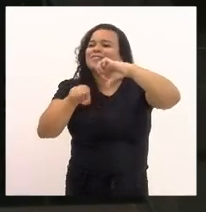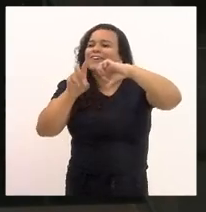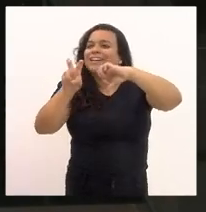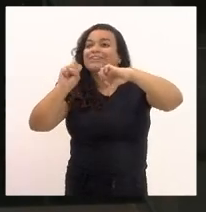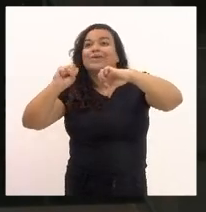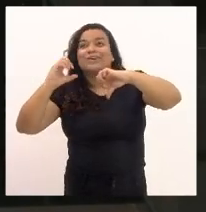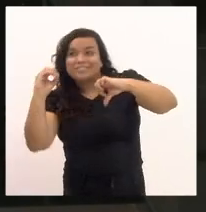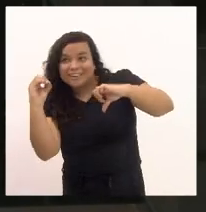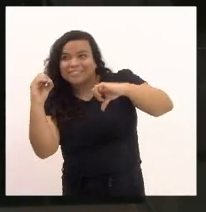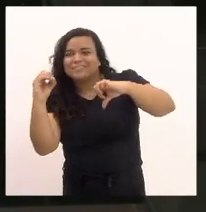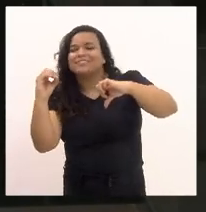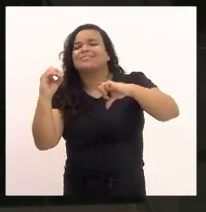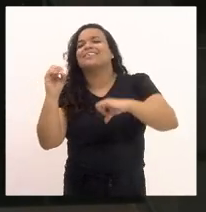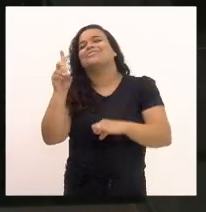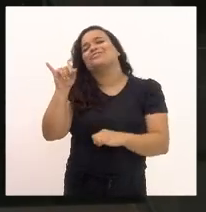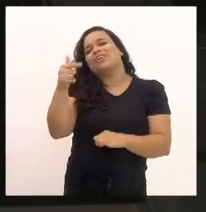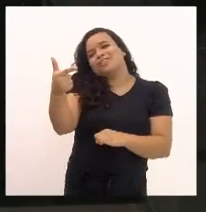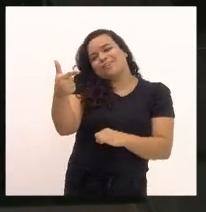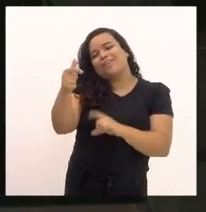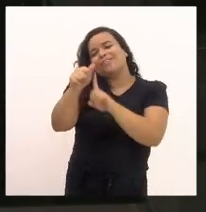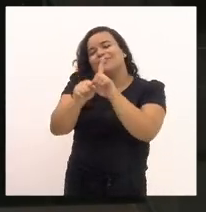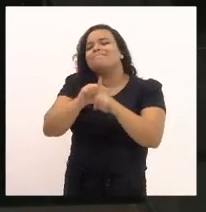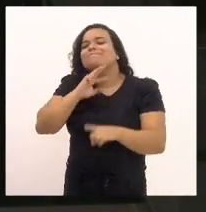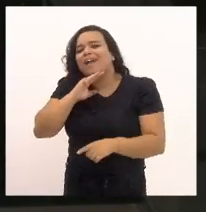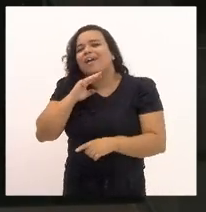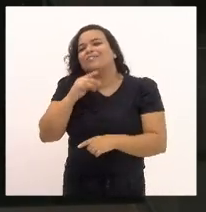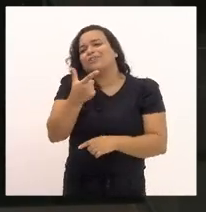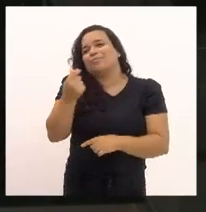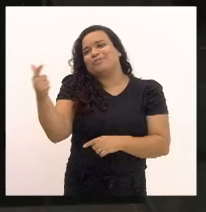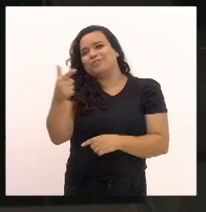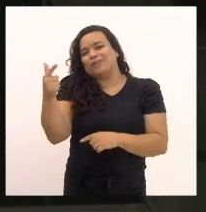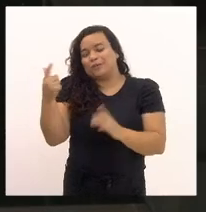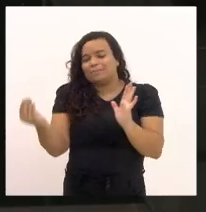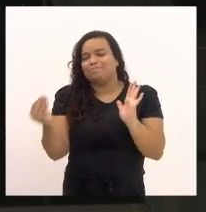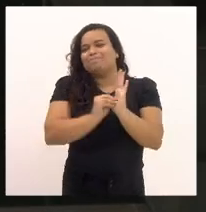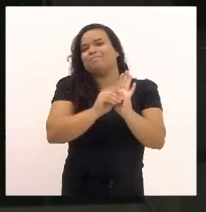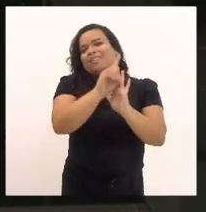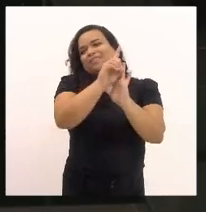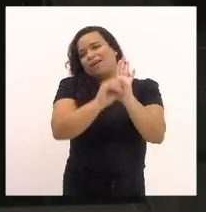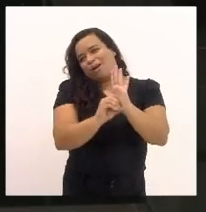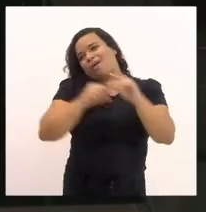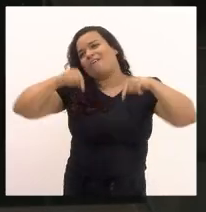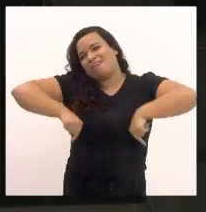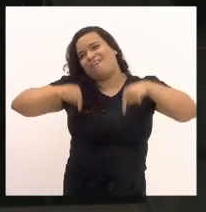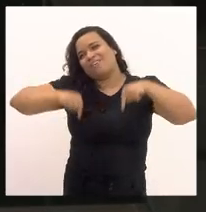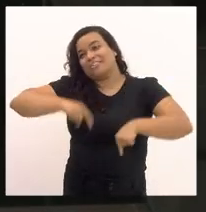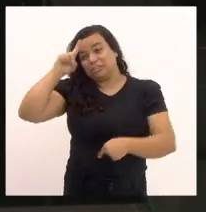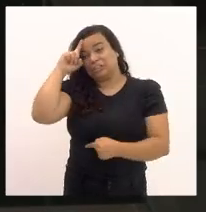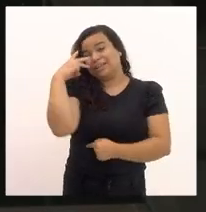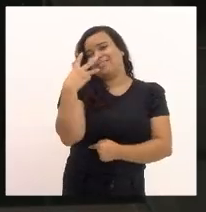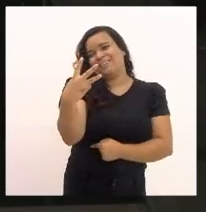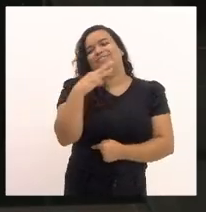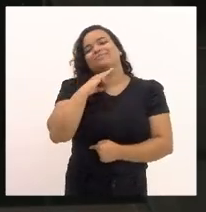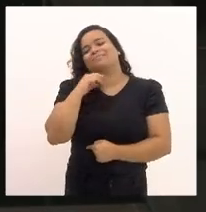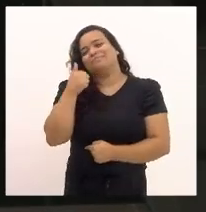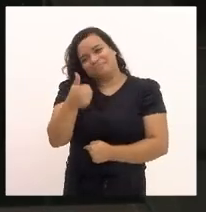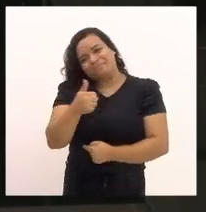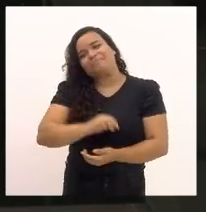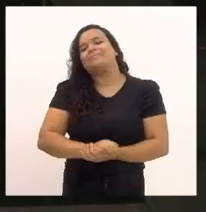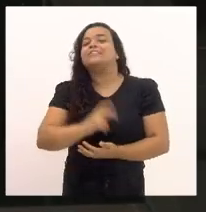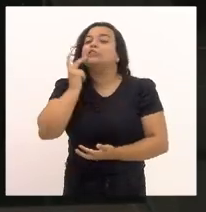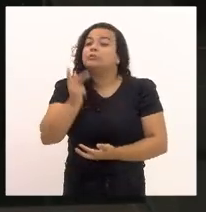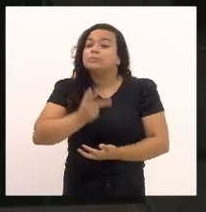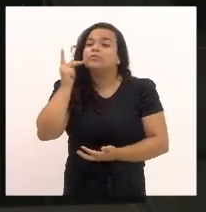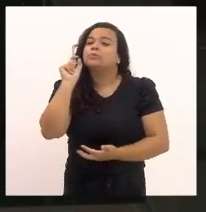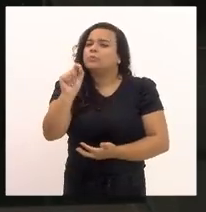de 22, publicado no D.O. de hoje, do dia 3, que diz